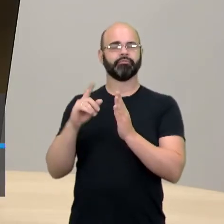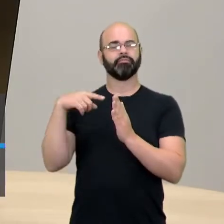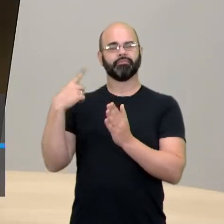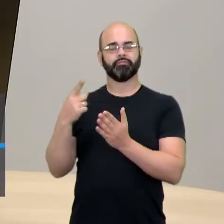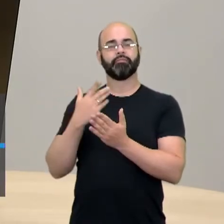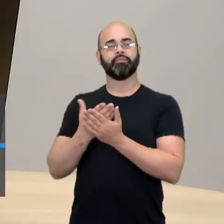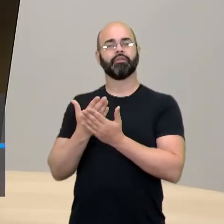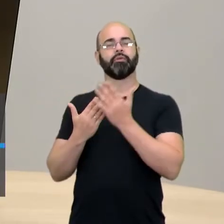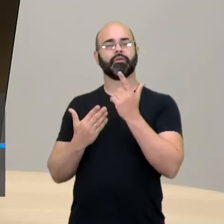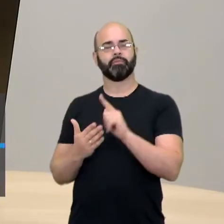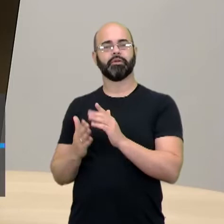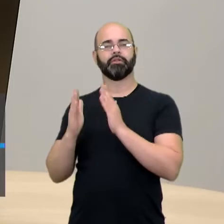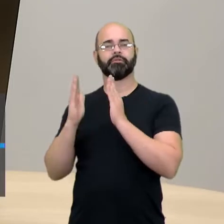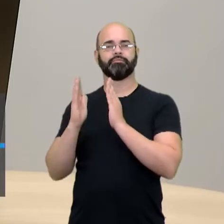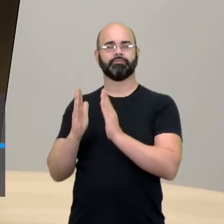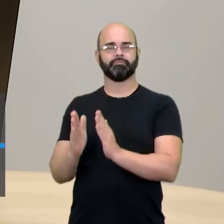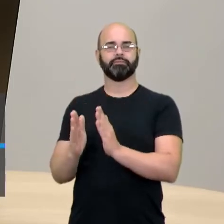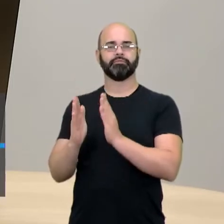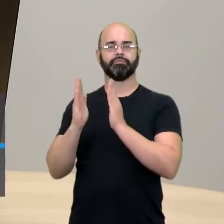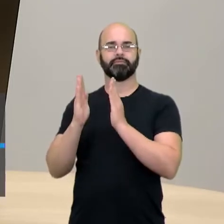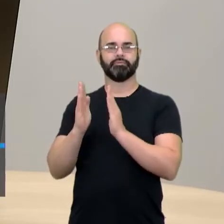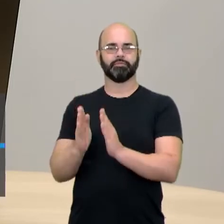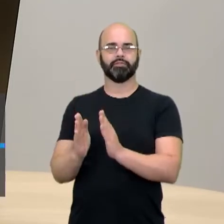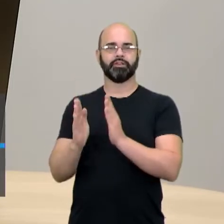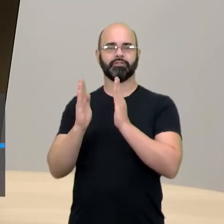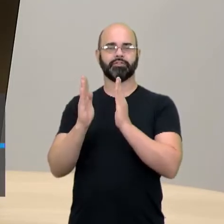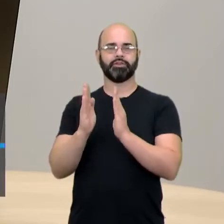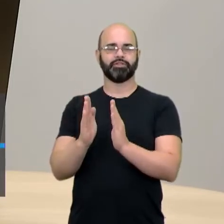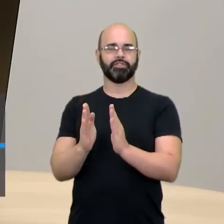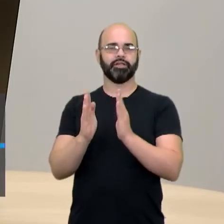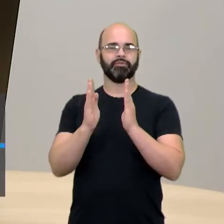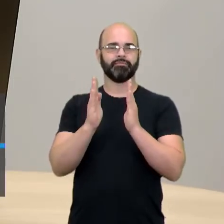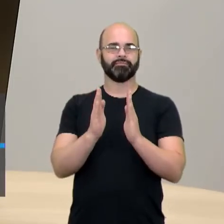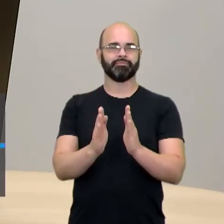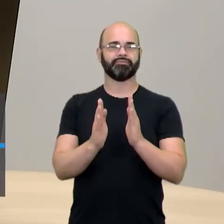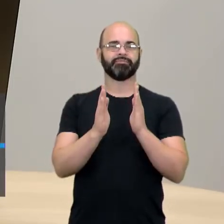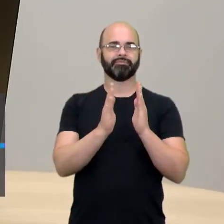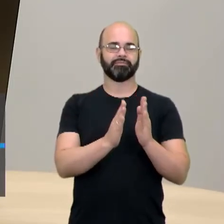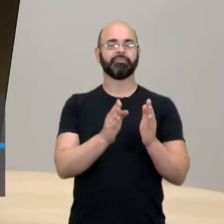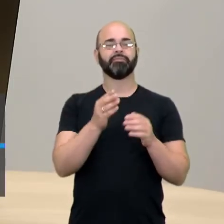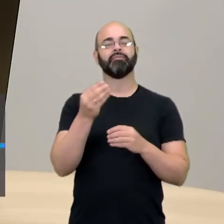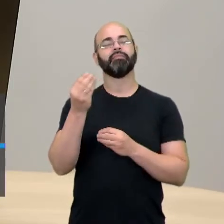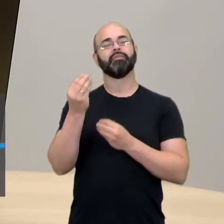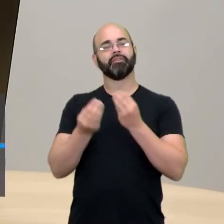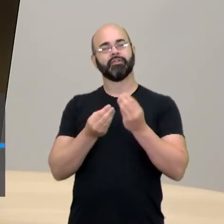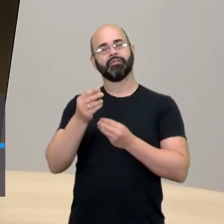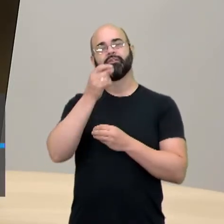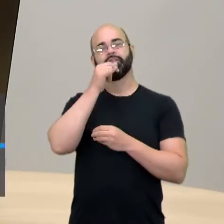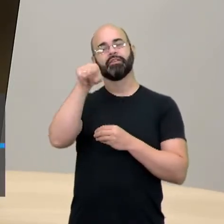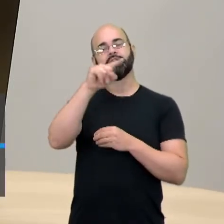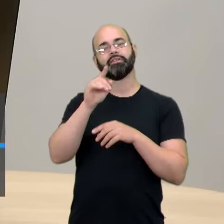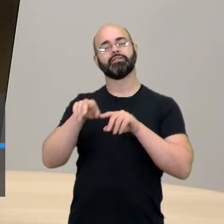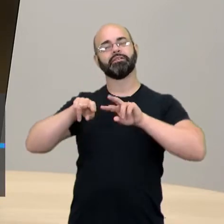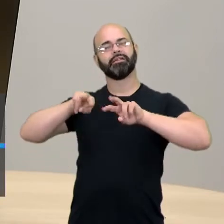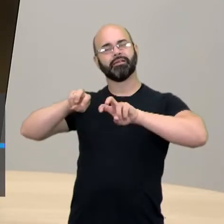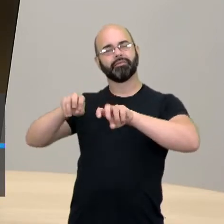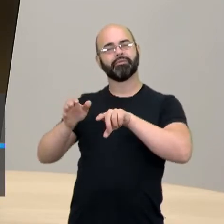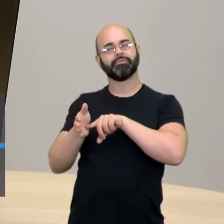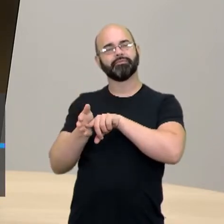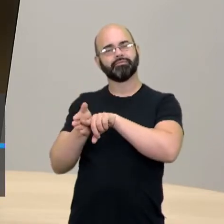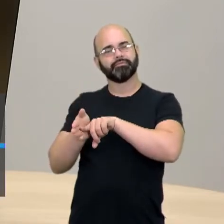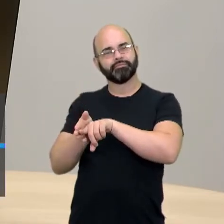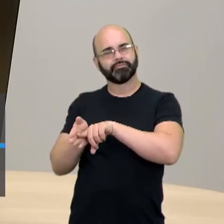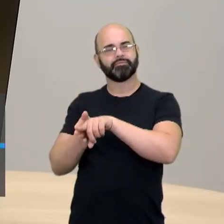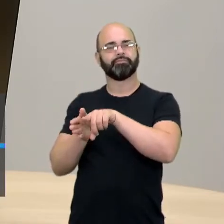destinadas ao desenvolvimento dessa temática, portanto, onde vocês realizaram pesquisas, investigações,